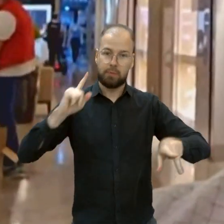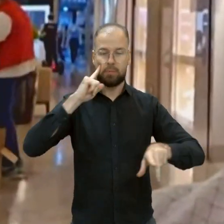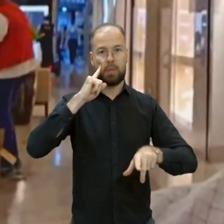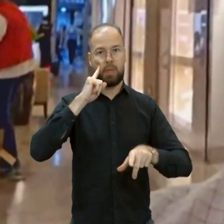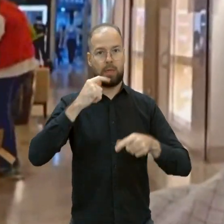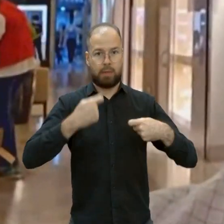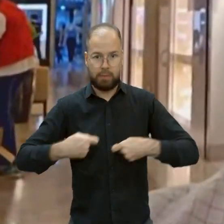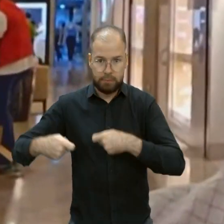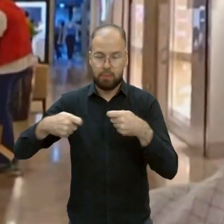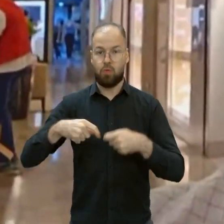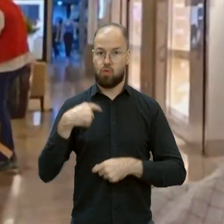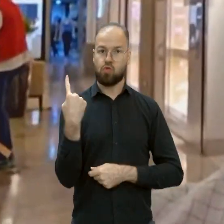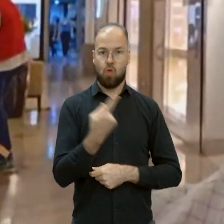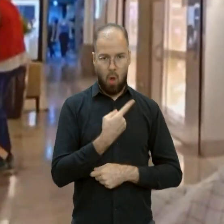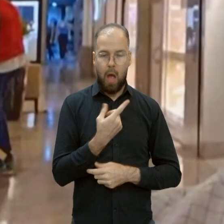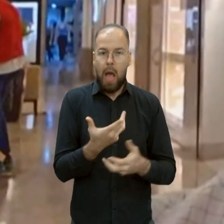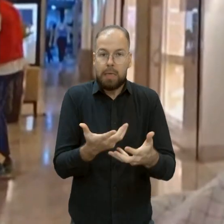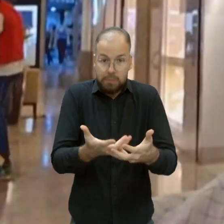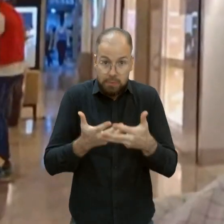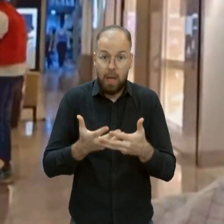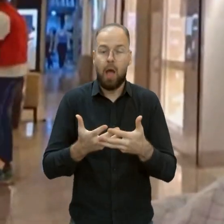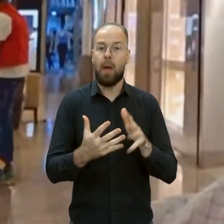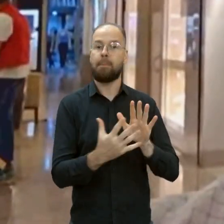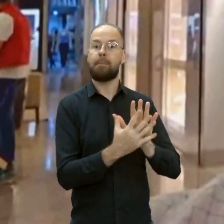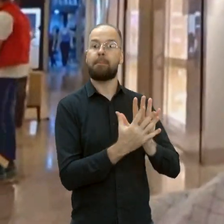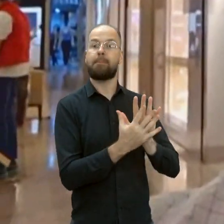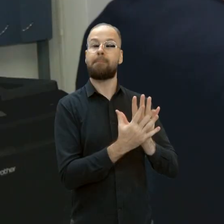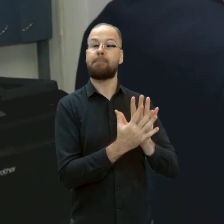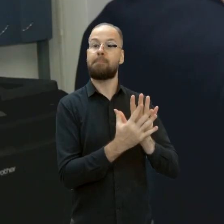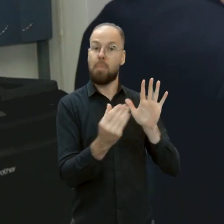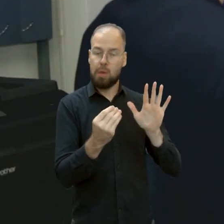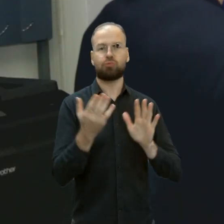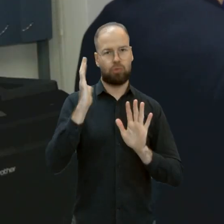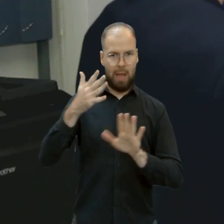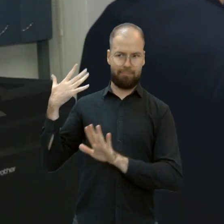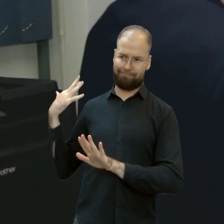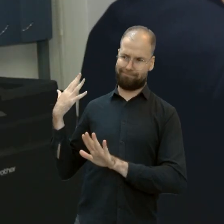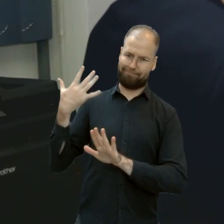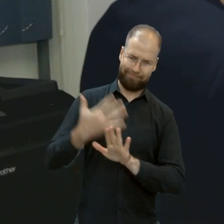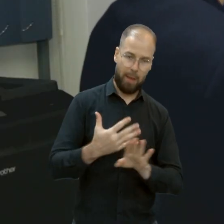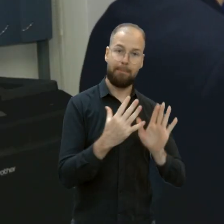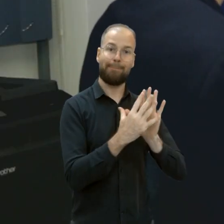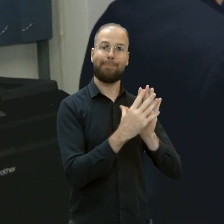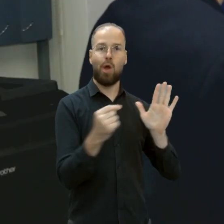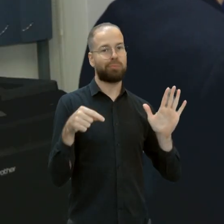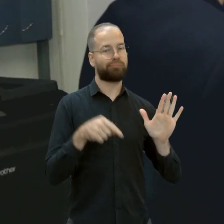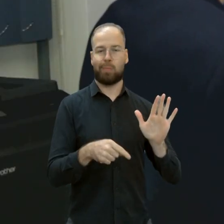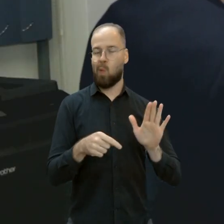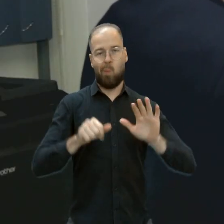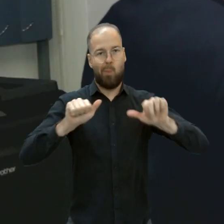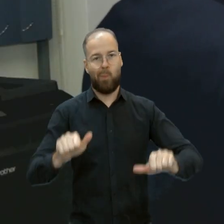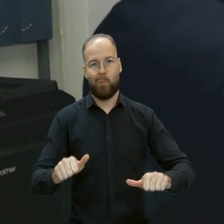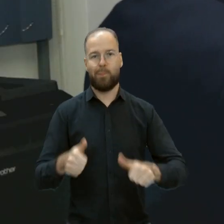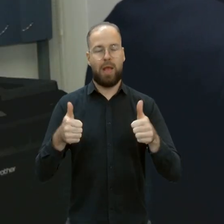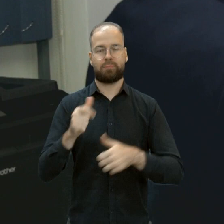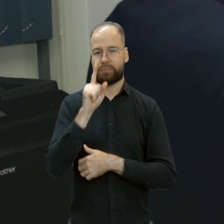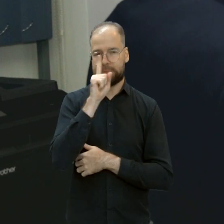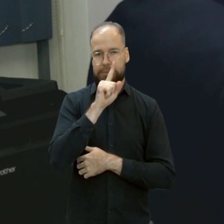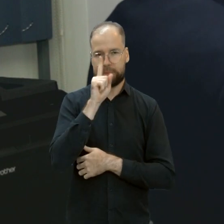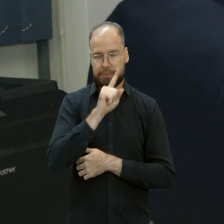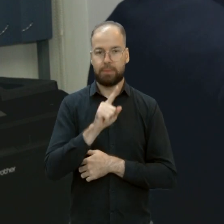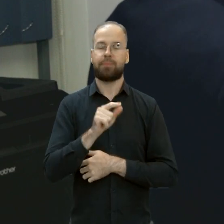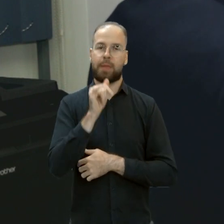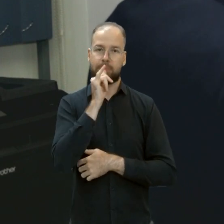em um modelo que não agrega à cidade. Então, quando nós estamos tratando de novos modais, como